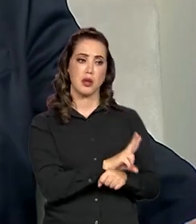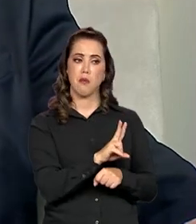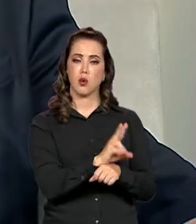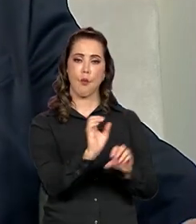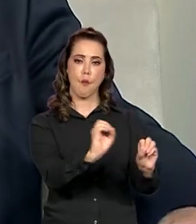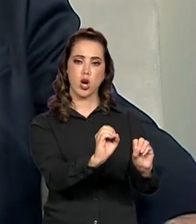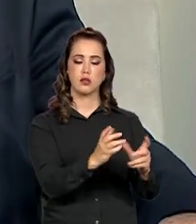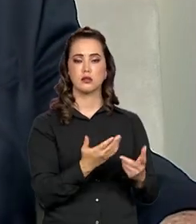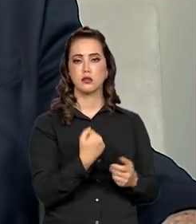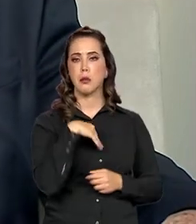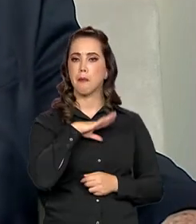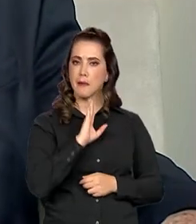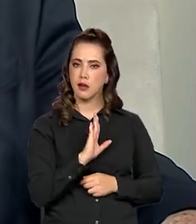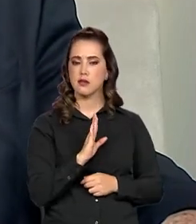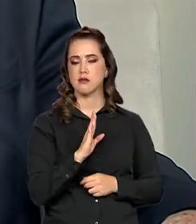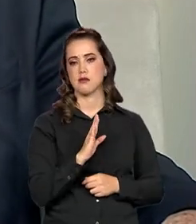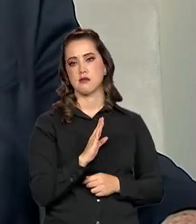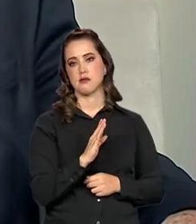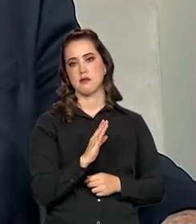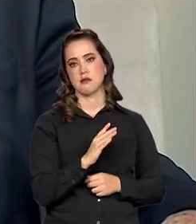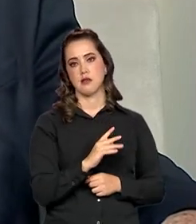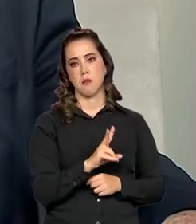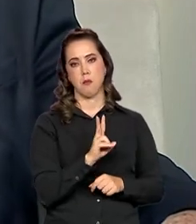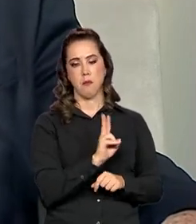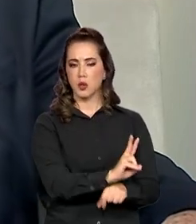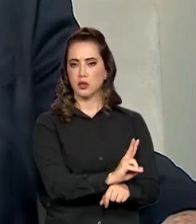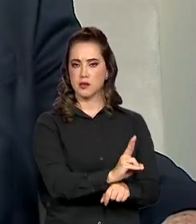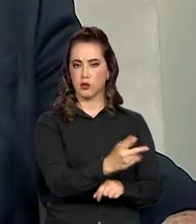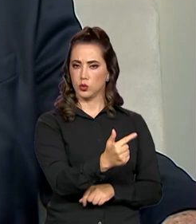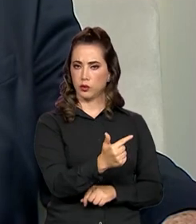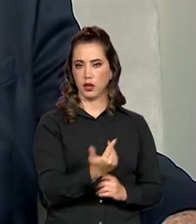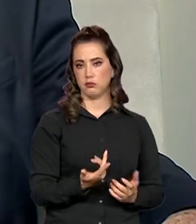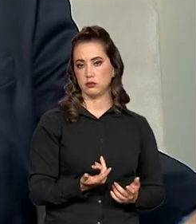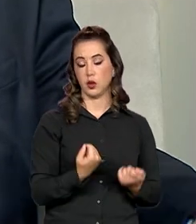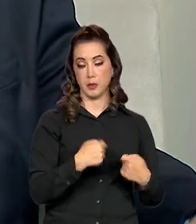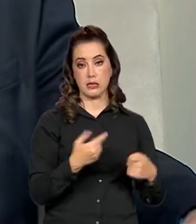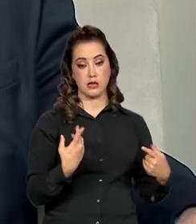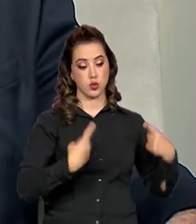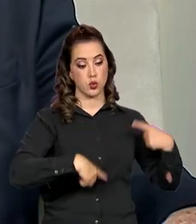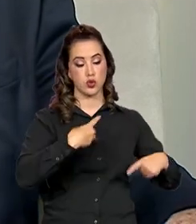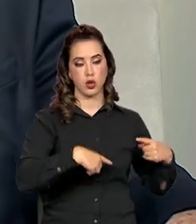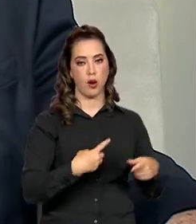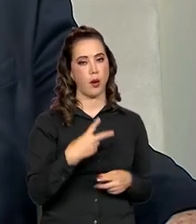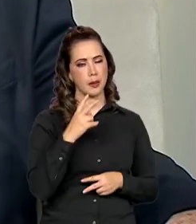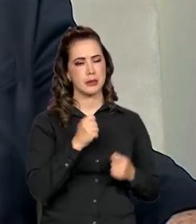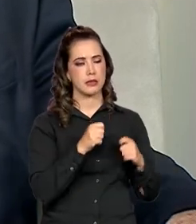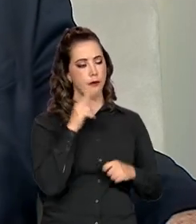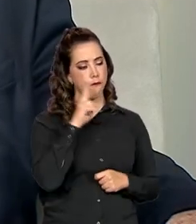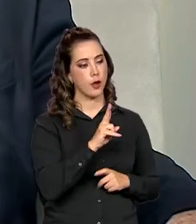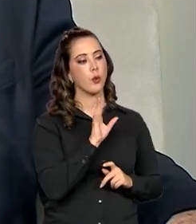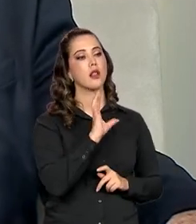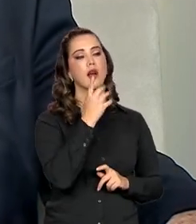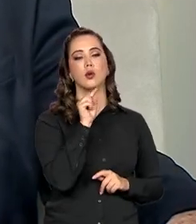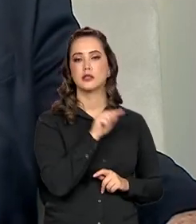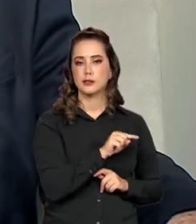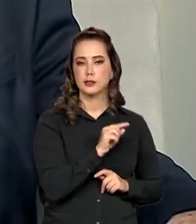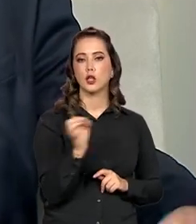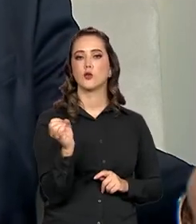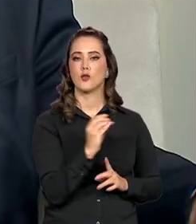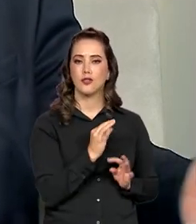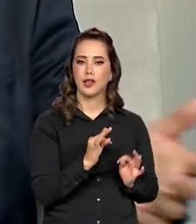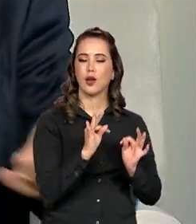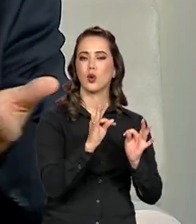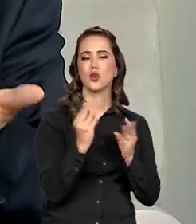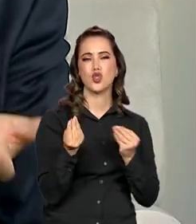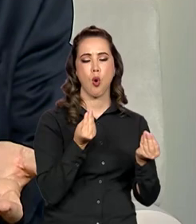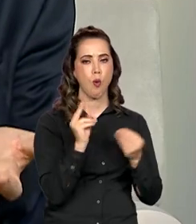ainda mais no mercado de trabalho. Então, isso é fundamental que a gente olhe as tendências, olhe as novas tecnologias e